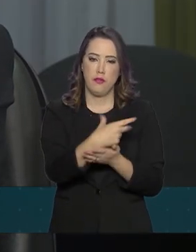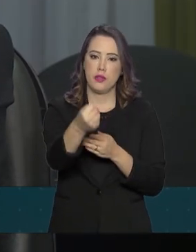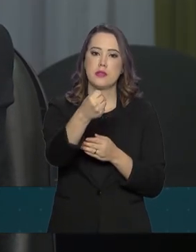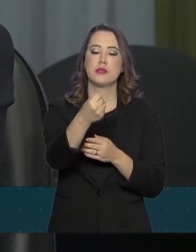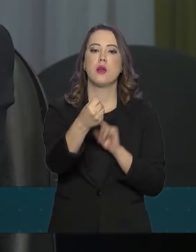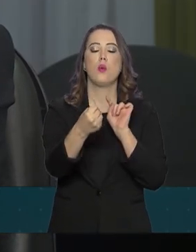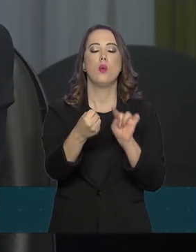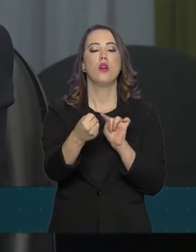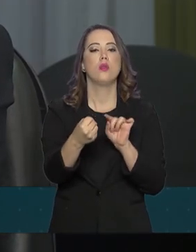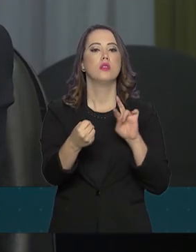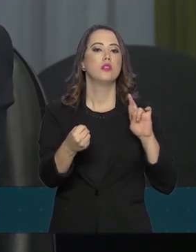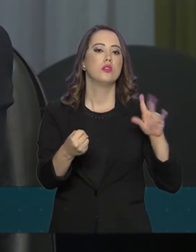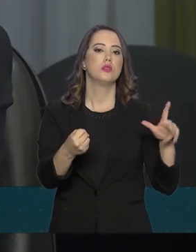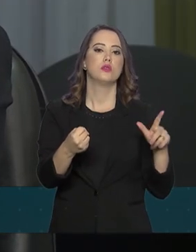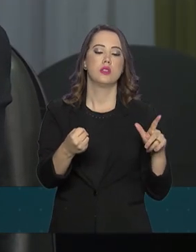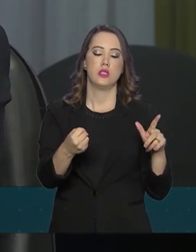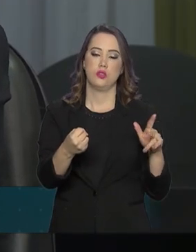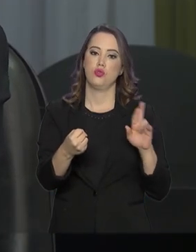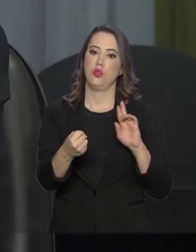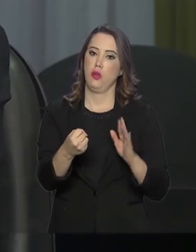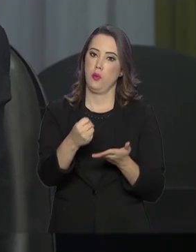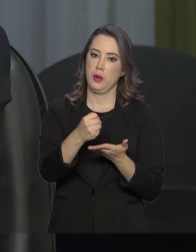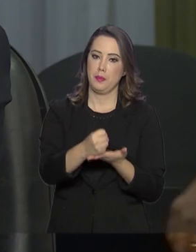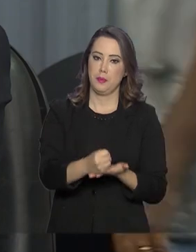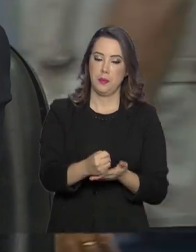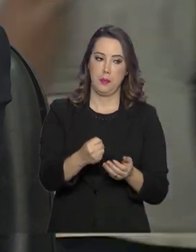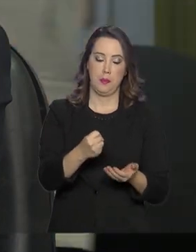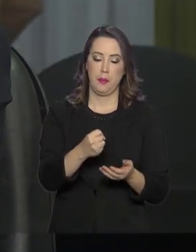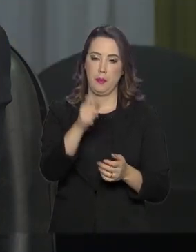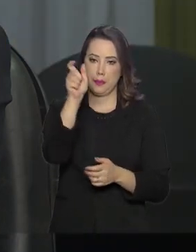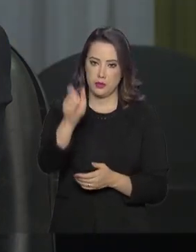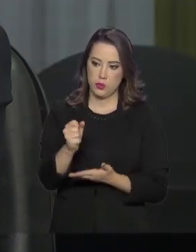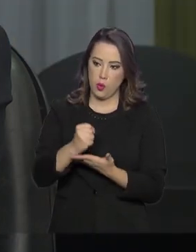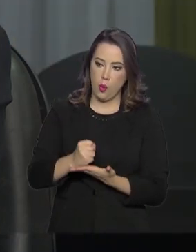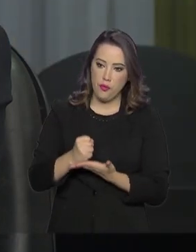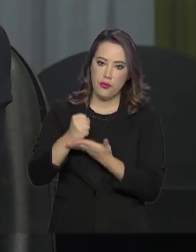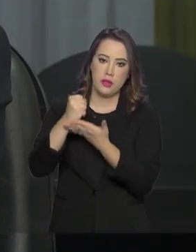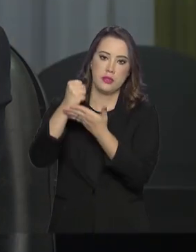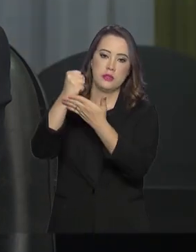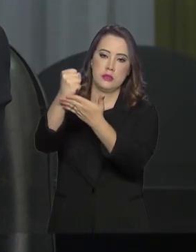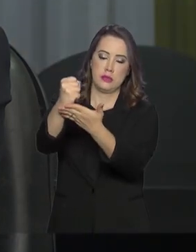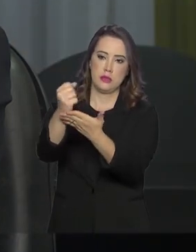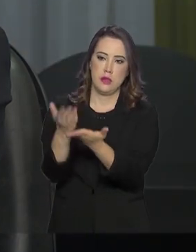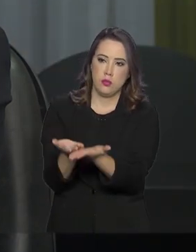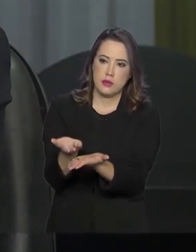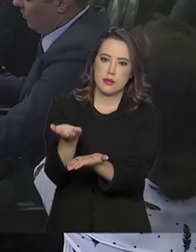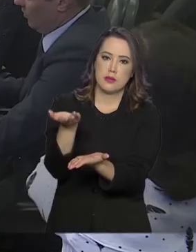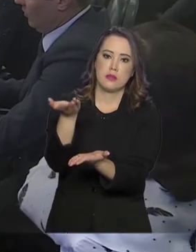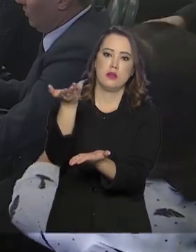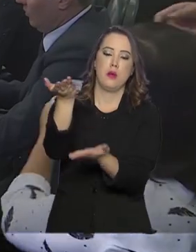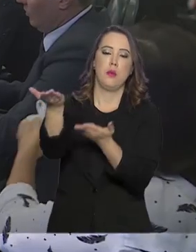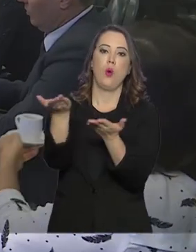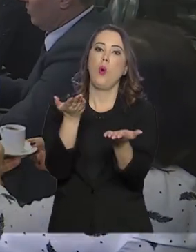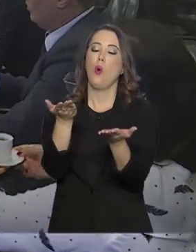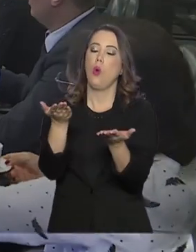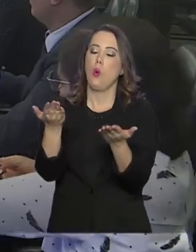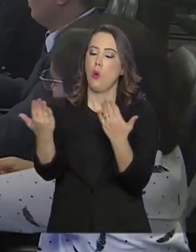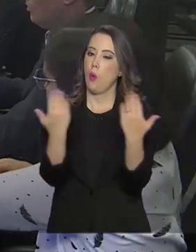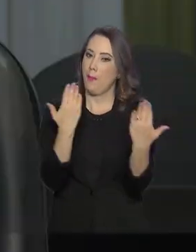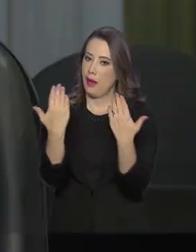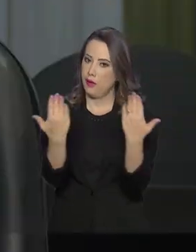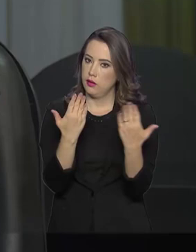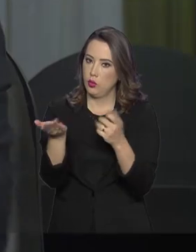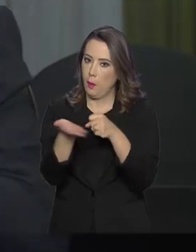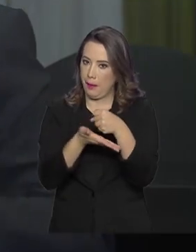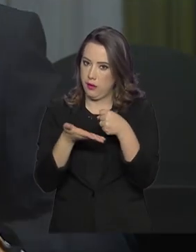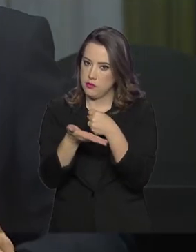o que oferecer acima da alíquota mínima de partilha. E só no leilão,